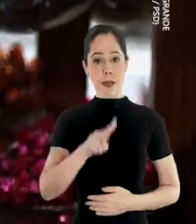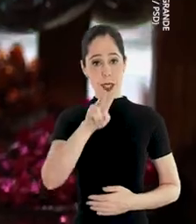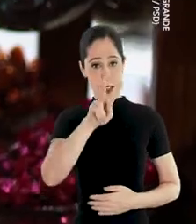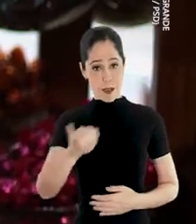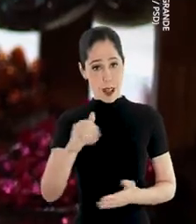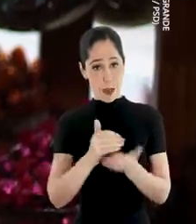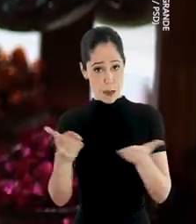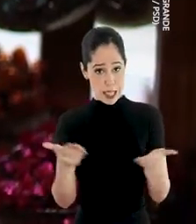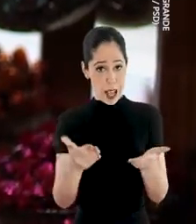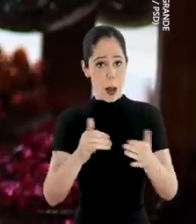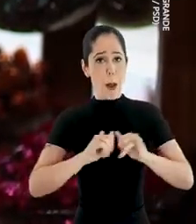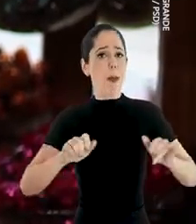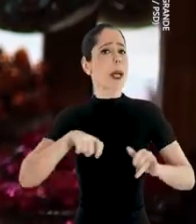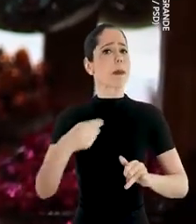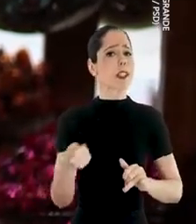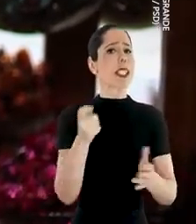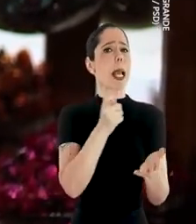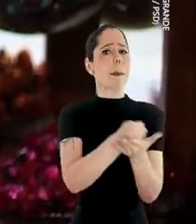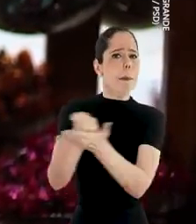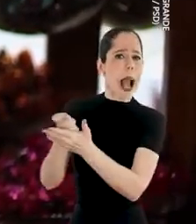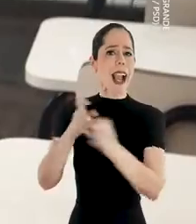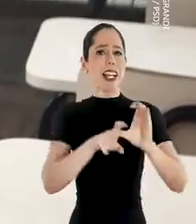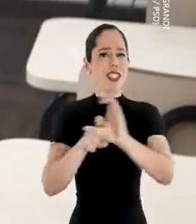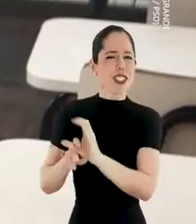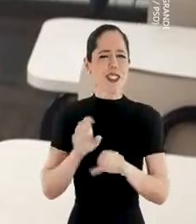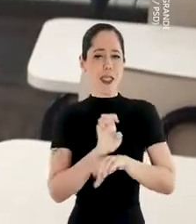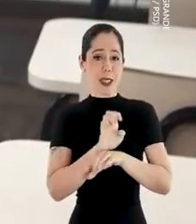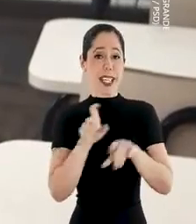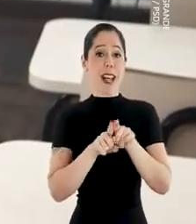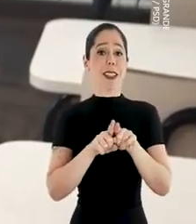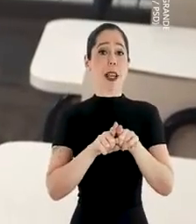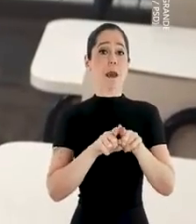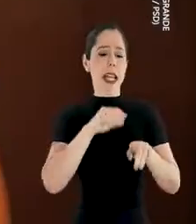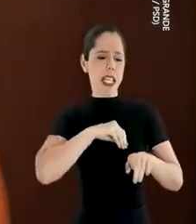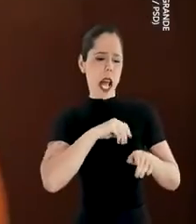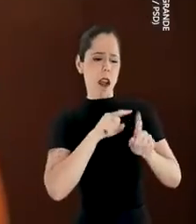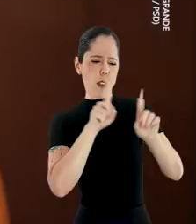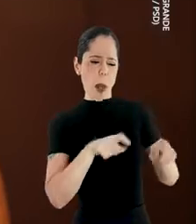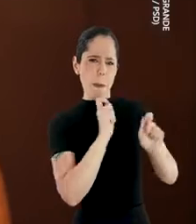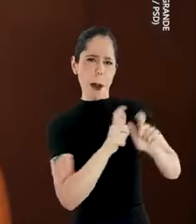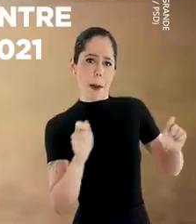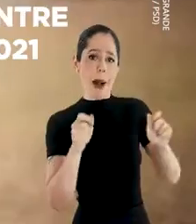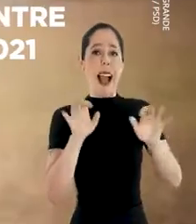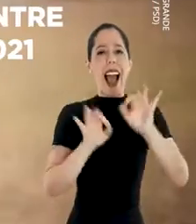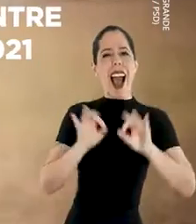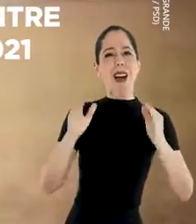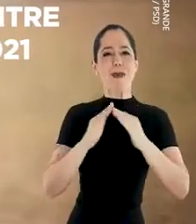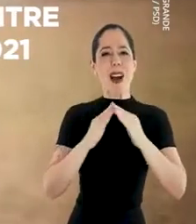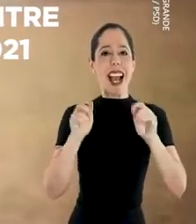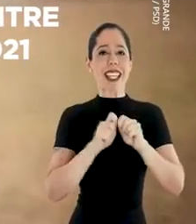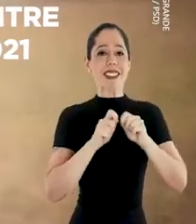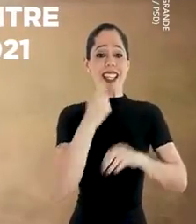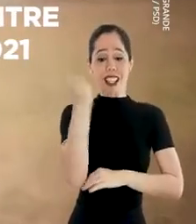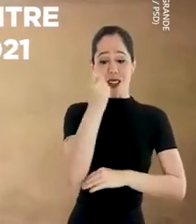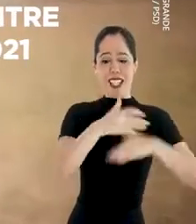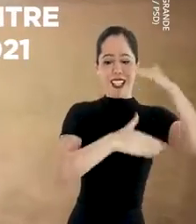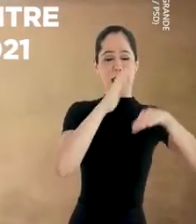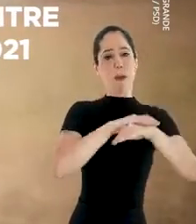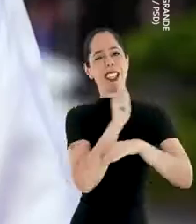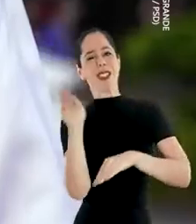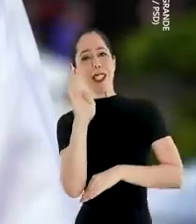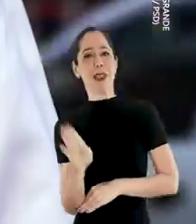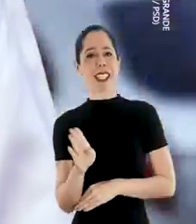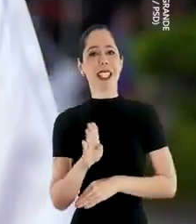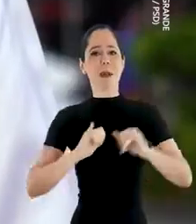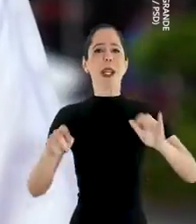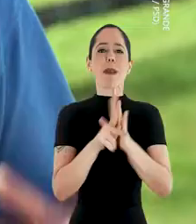Vai começar agora o programa de quem pagou as dívidas do Estado. Botou o salário em dia. Arrumou a casa. E fez o Rio Grande crescer mais que o